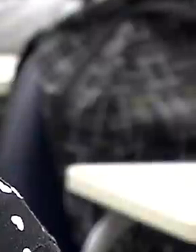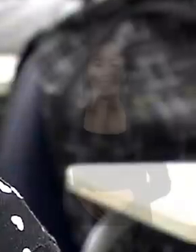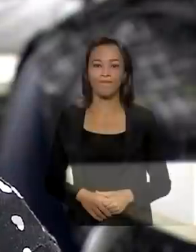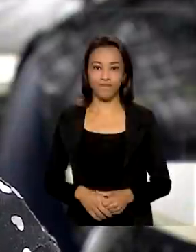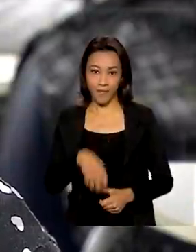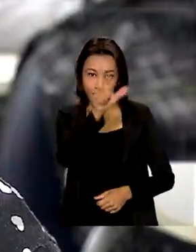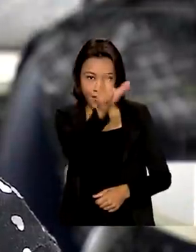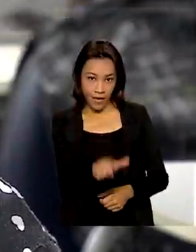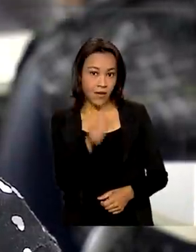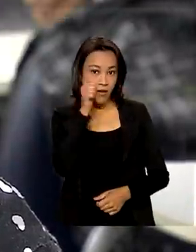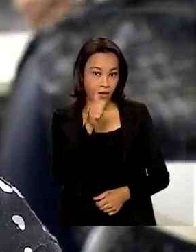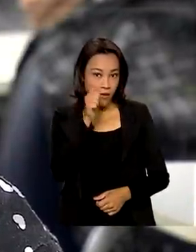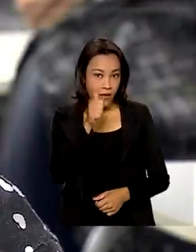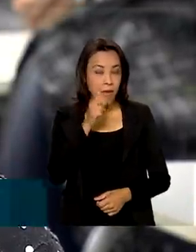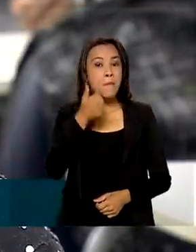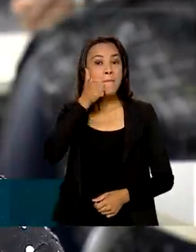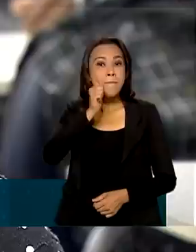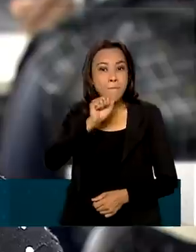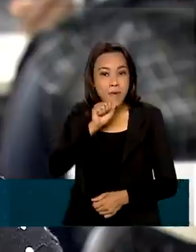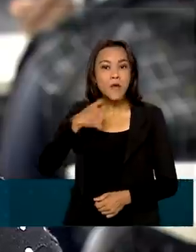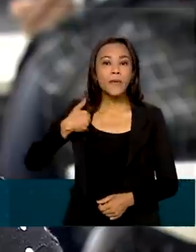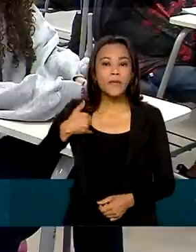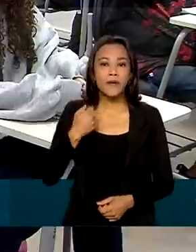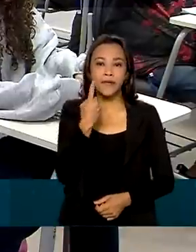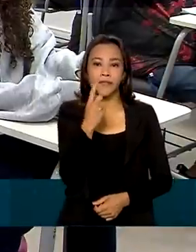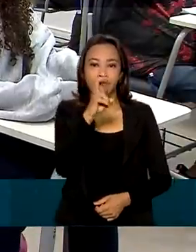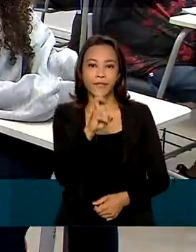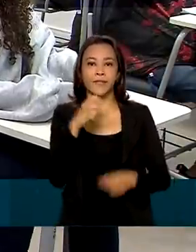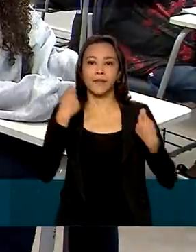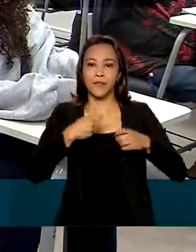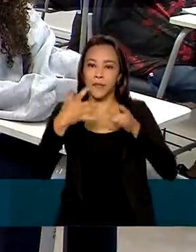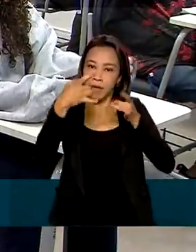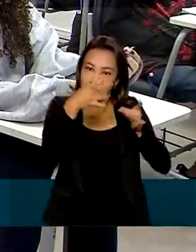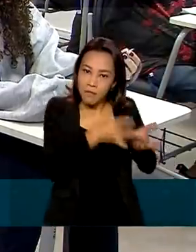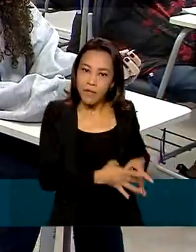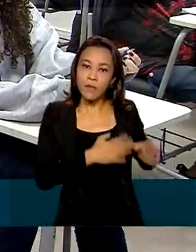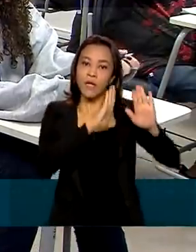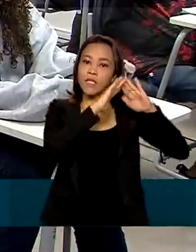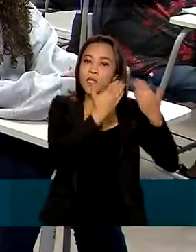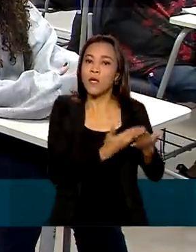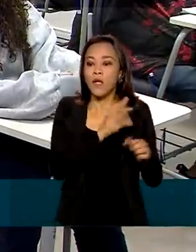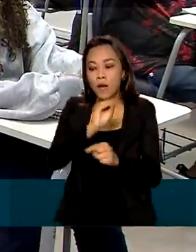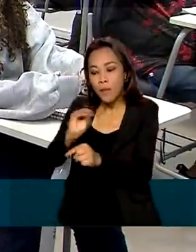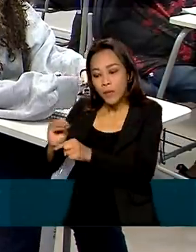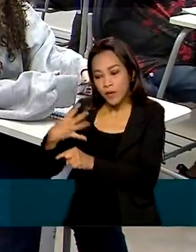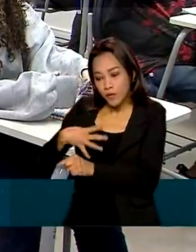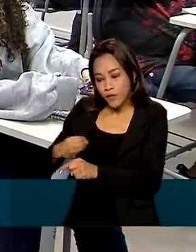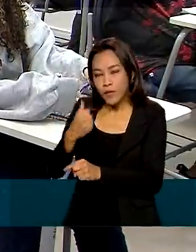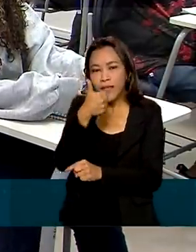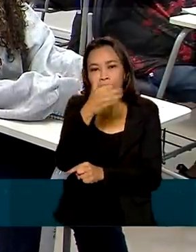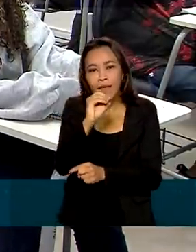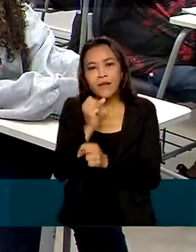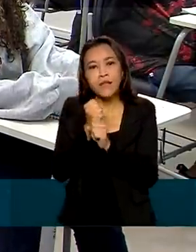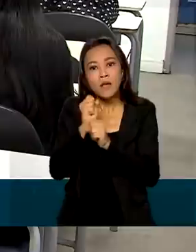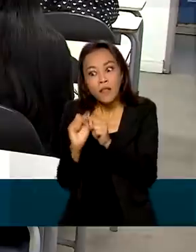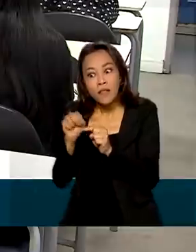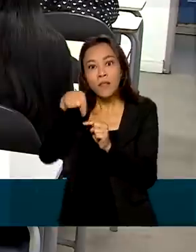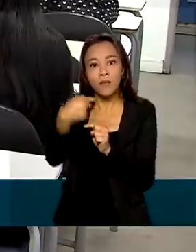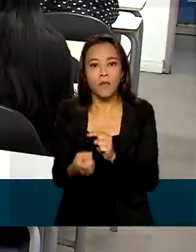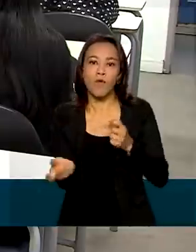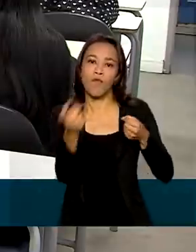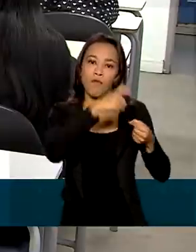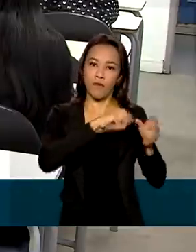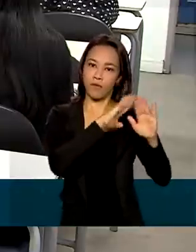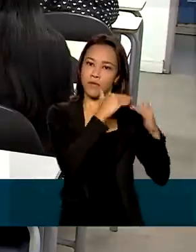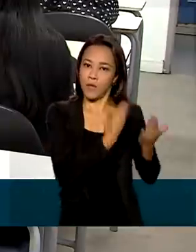Esther foi mãe quando tinha 15 anos e precisou parar de estudar, para cuidar do filho. Dez anos depois, ela está de volta